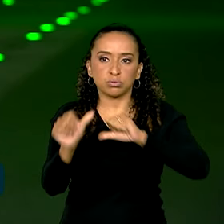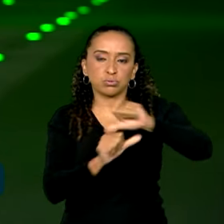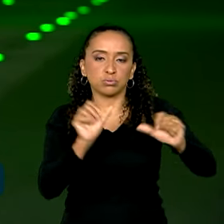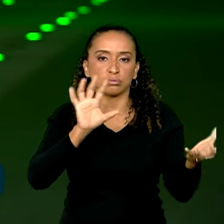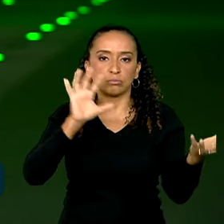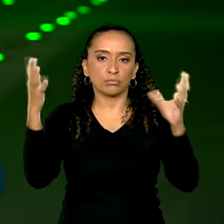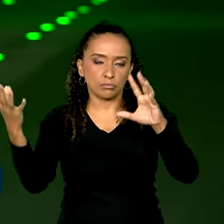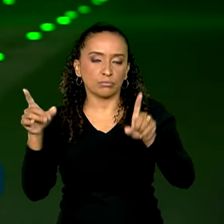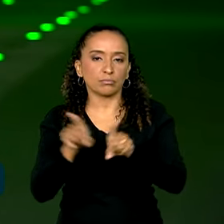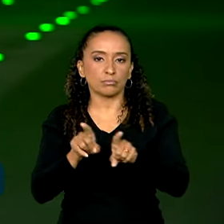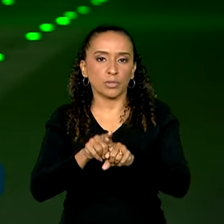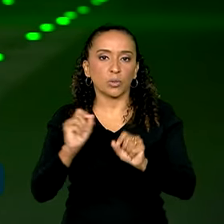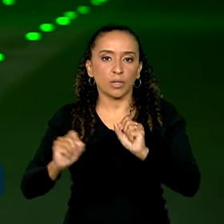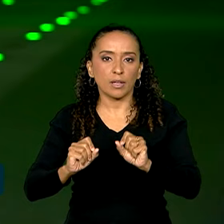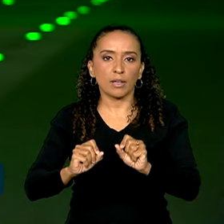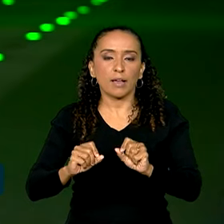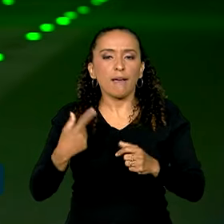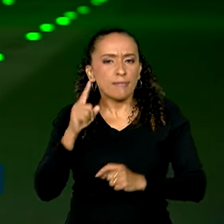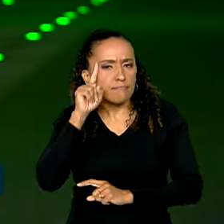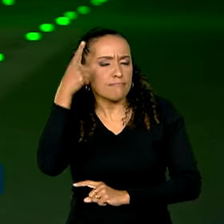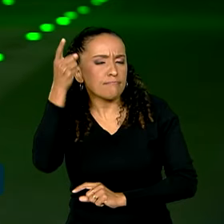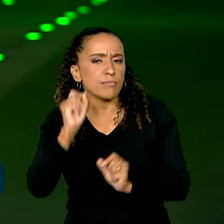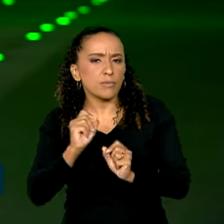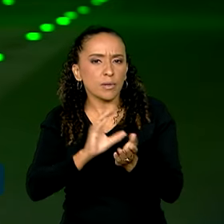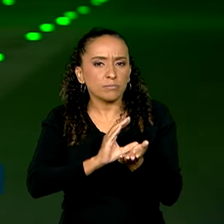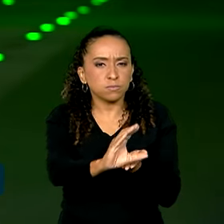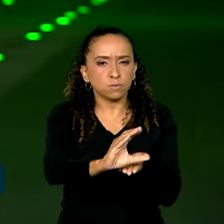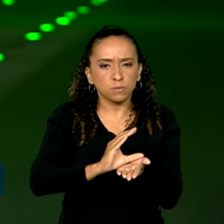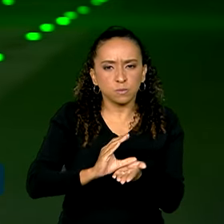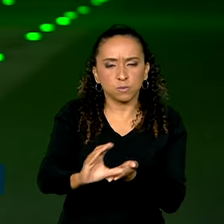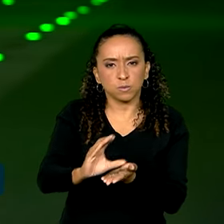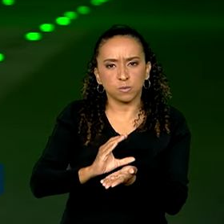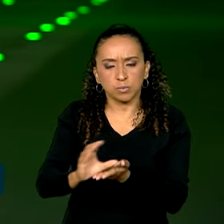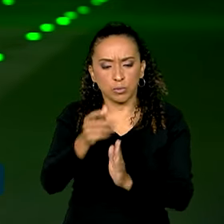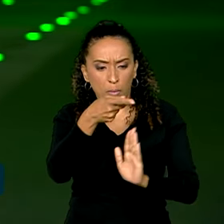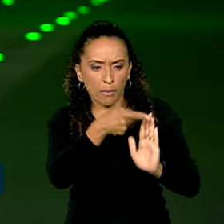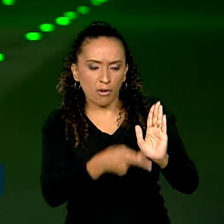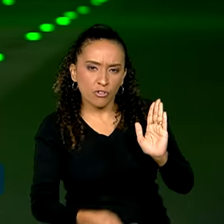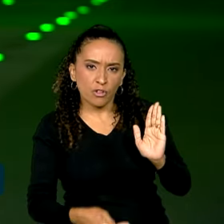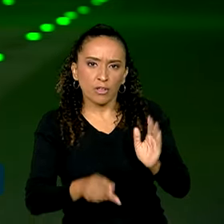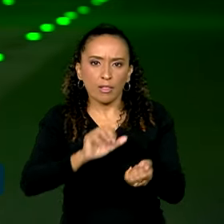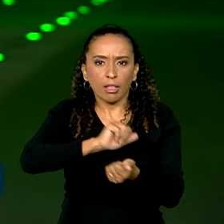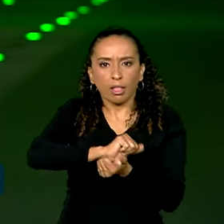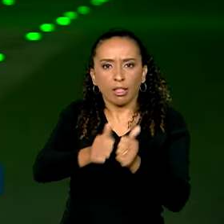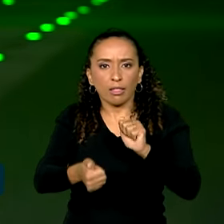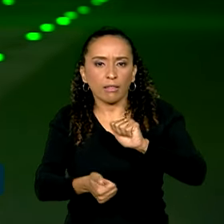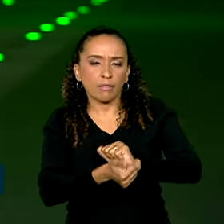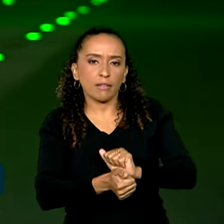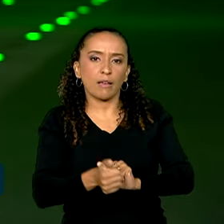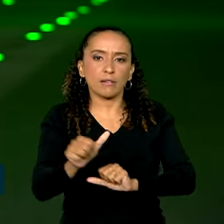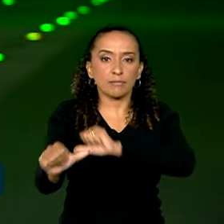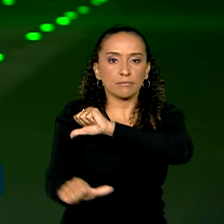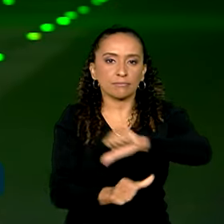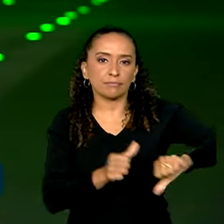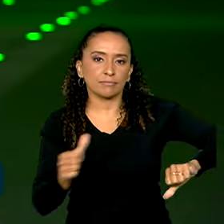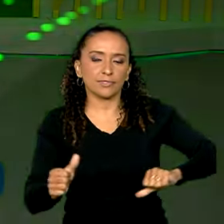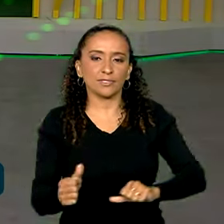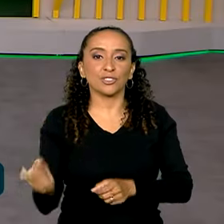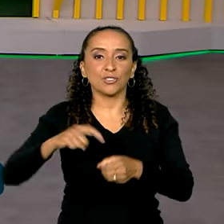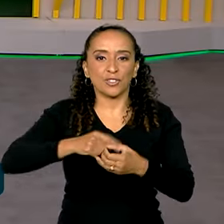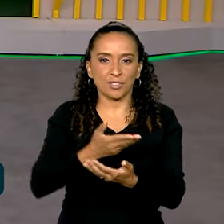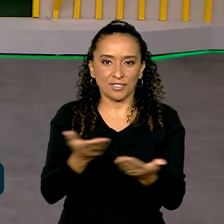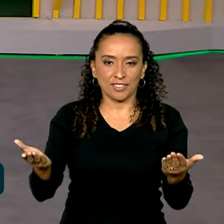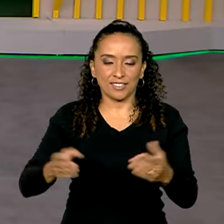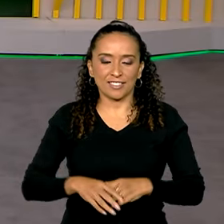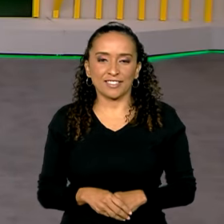climáticas e também é uma iniciativa para investimentos em projetos de adaptação a essas mudanças. Volto com você,